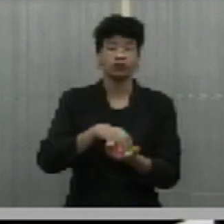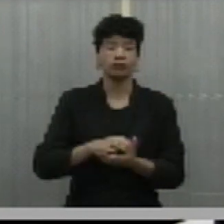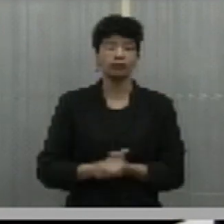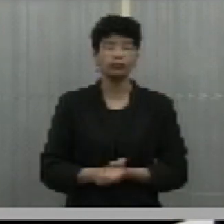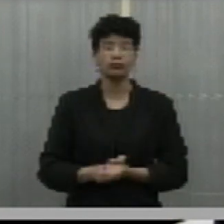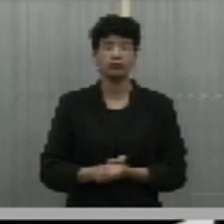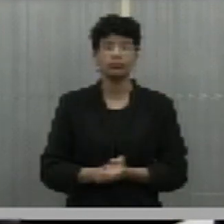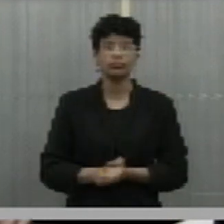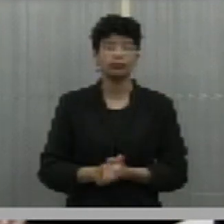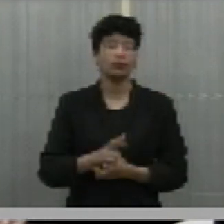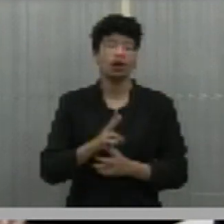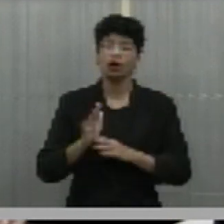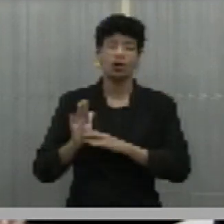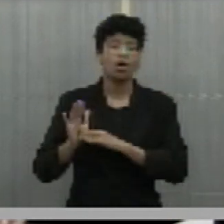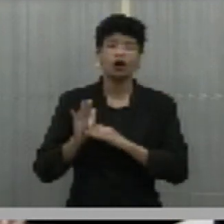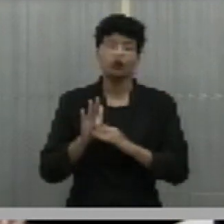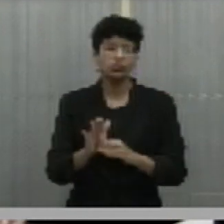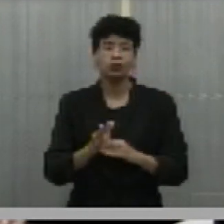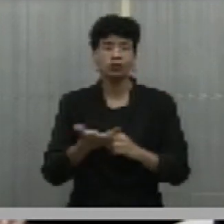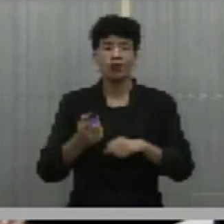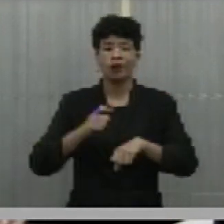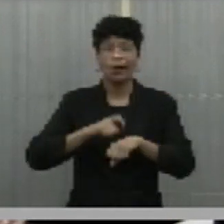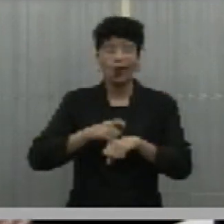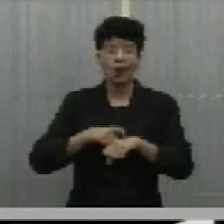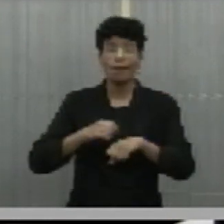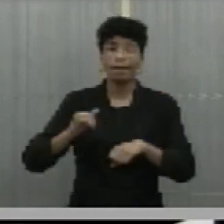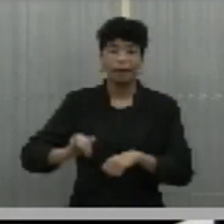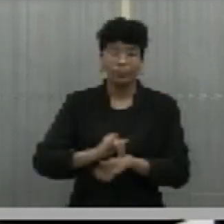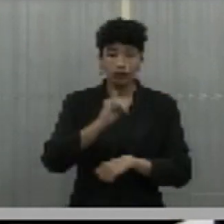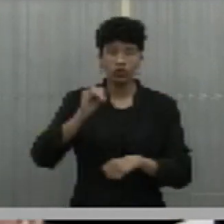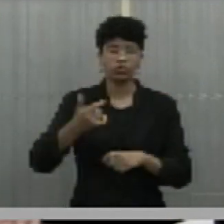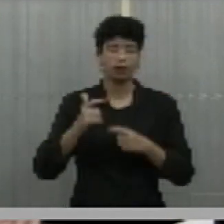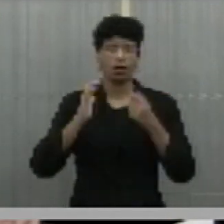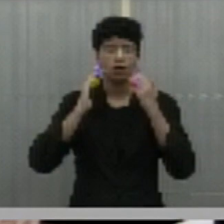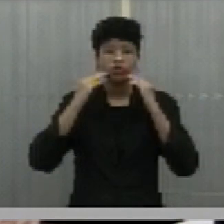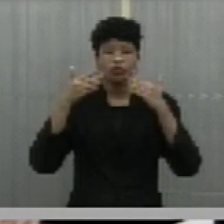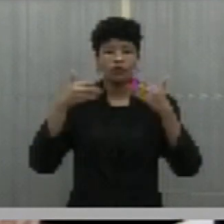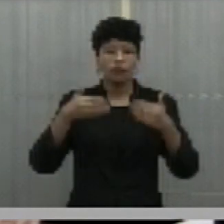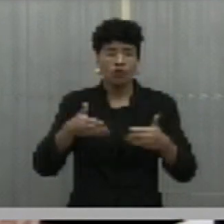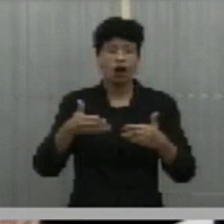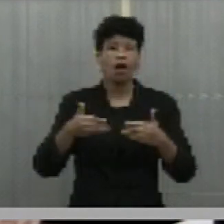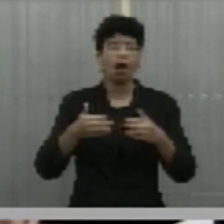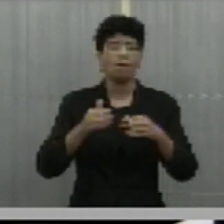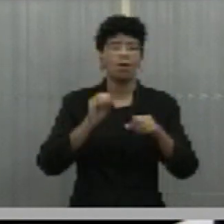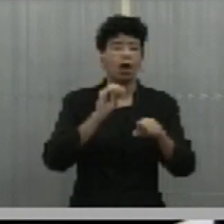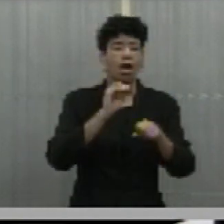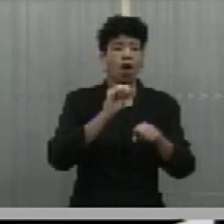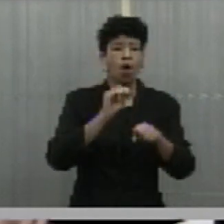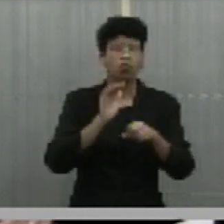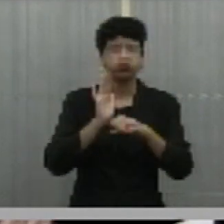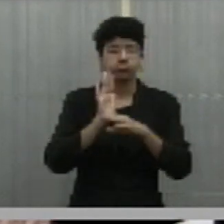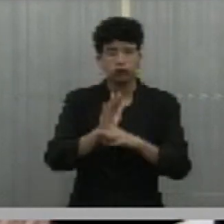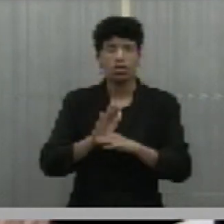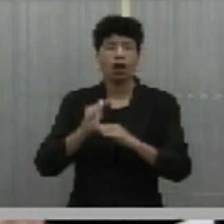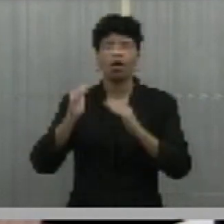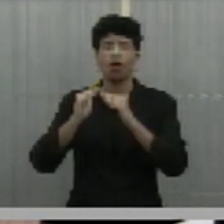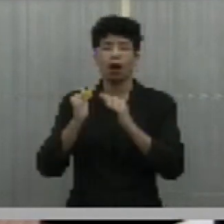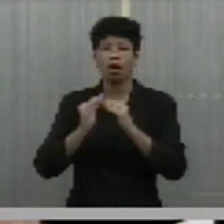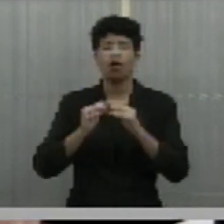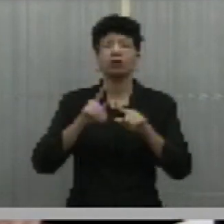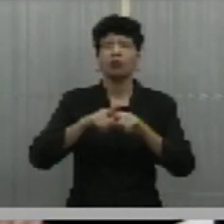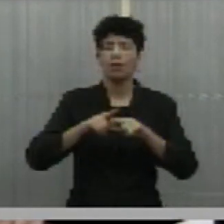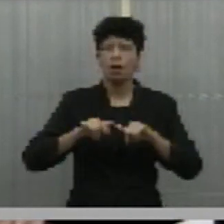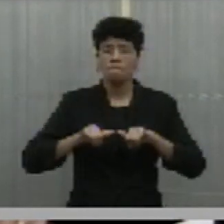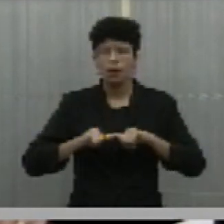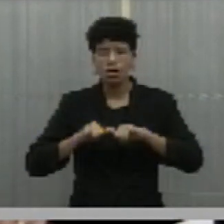não faz o atendimento em tempo hábil necessário para atender os domicílios do Piauí, bem como os empreendimentos